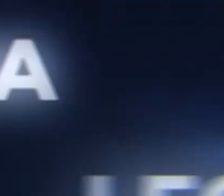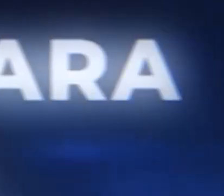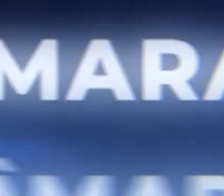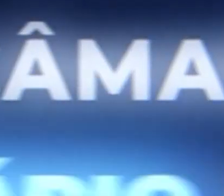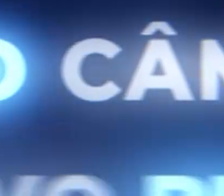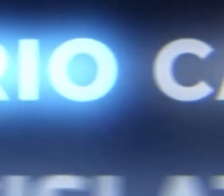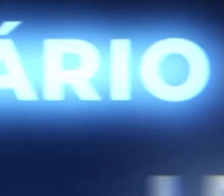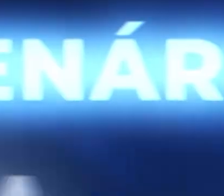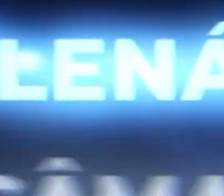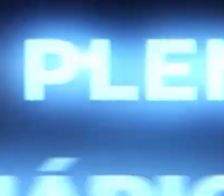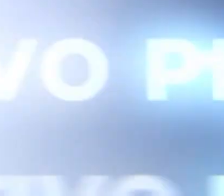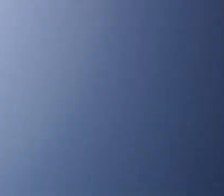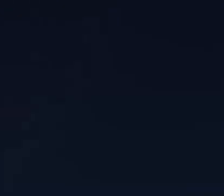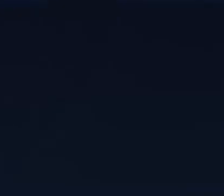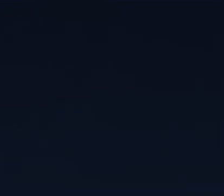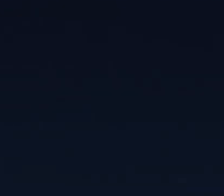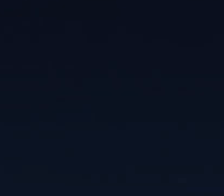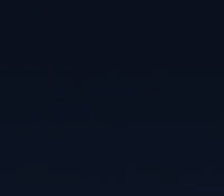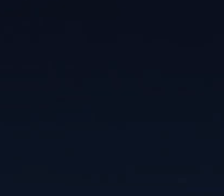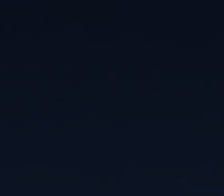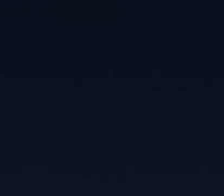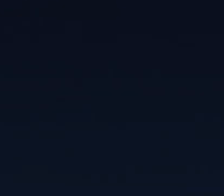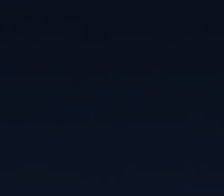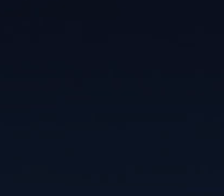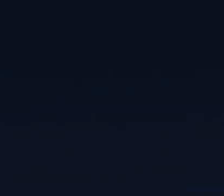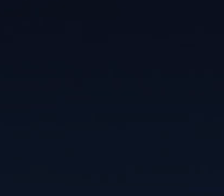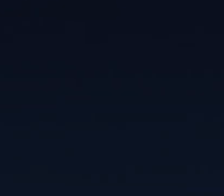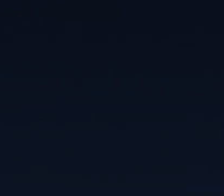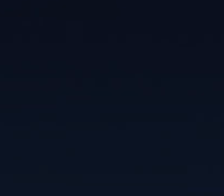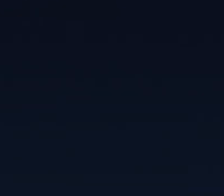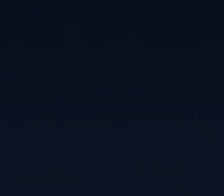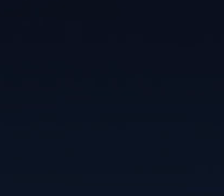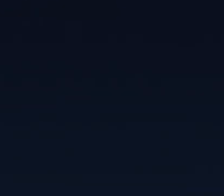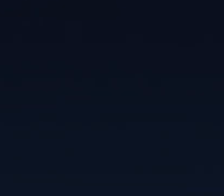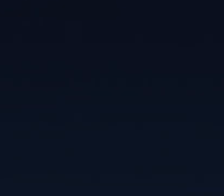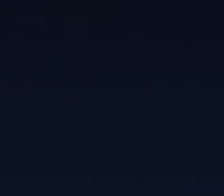Música Música Música